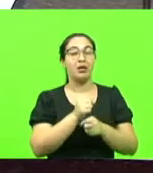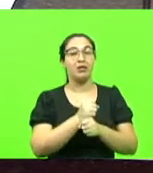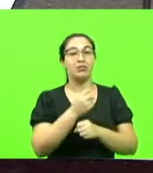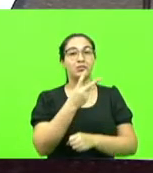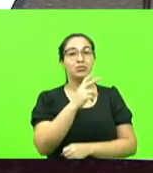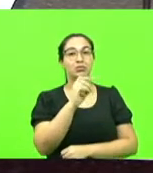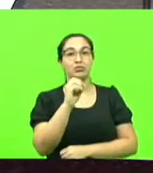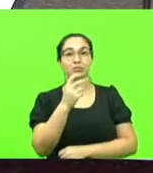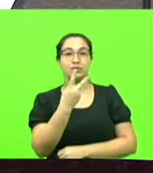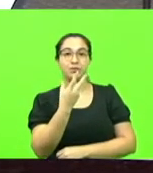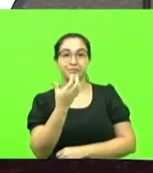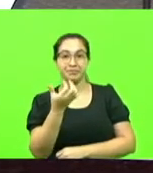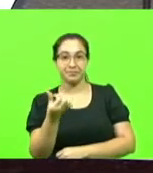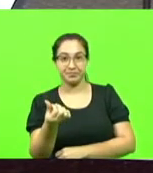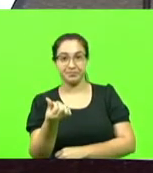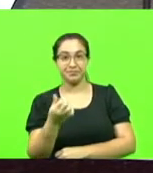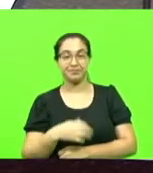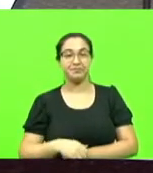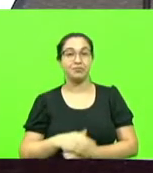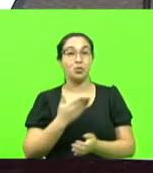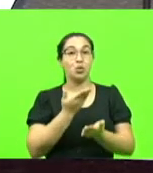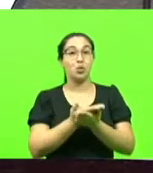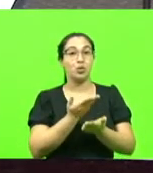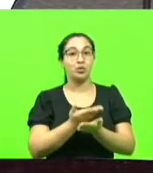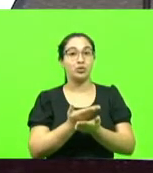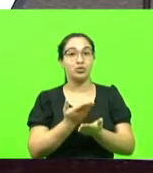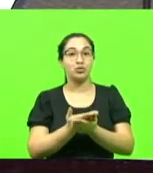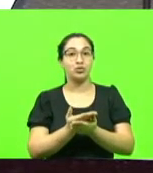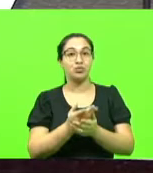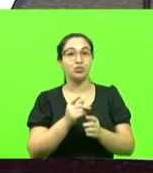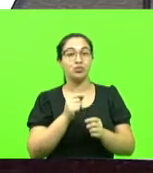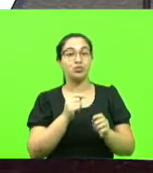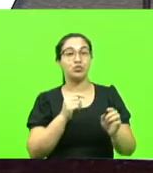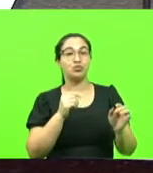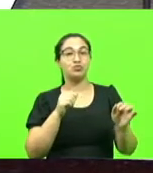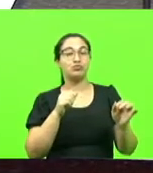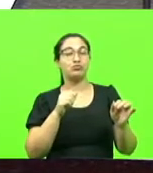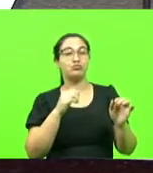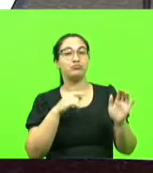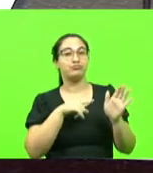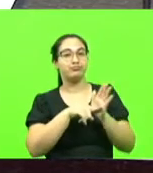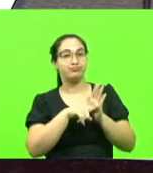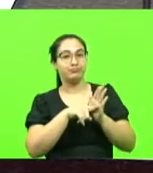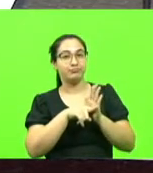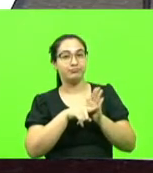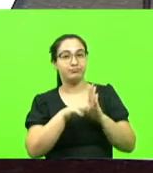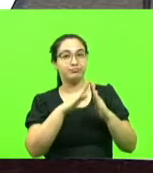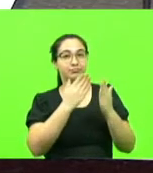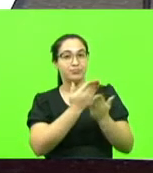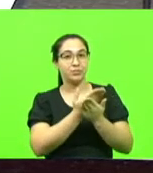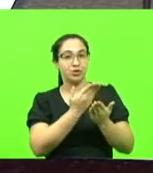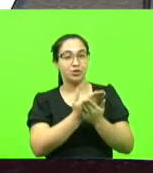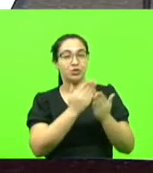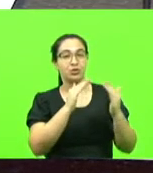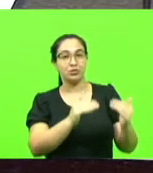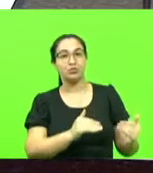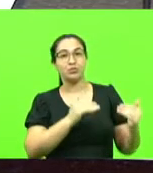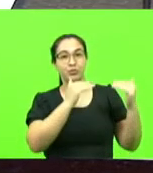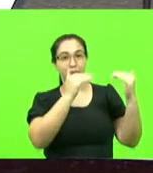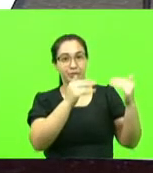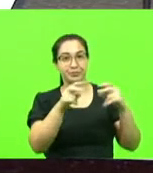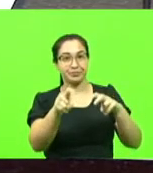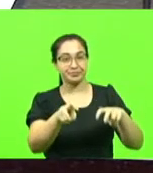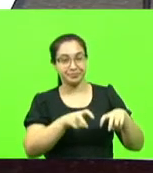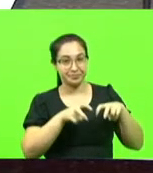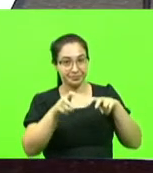Segundo estudo realizado por pesquisadores da Escola Superior de Agricultura